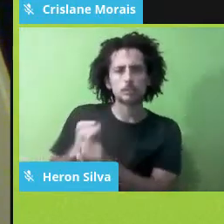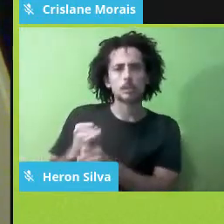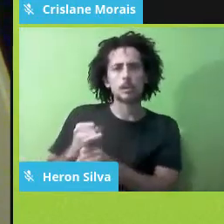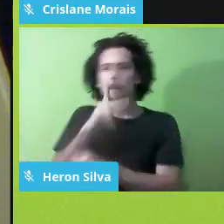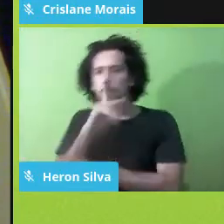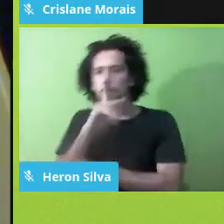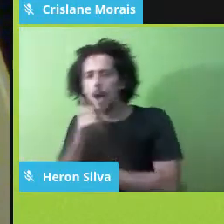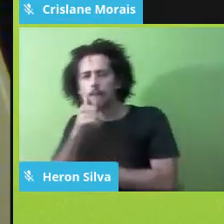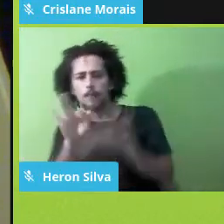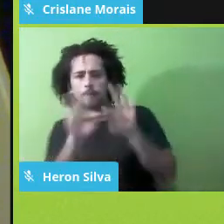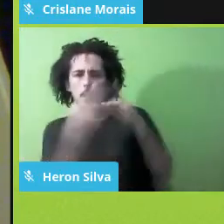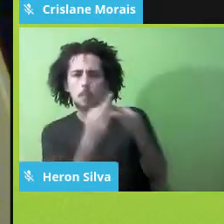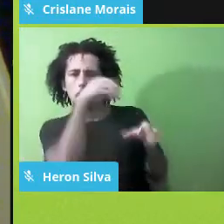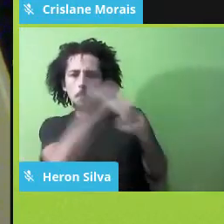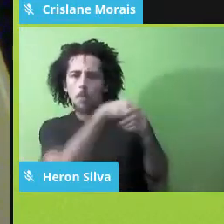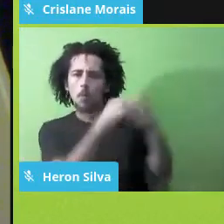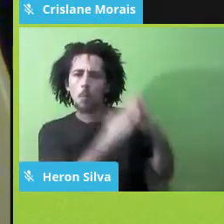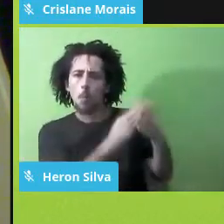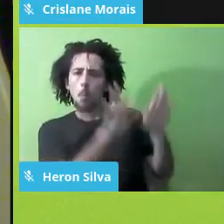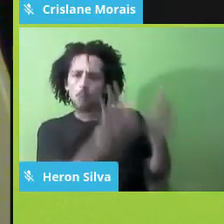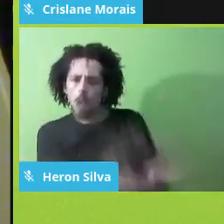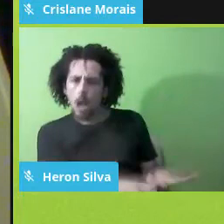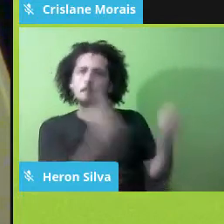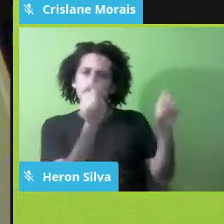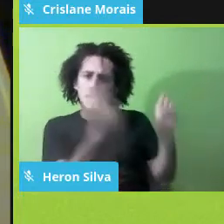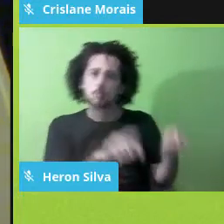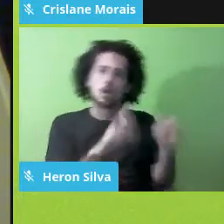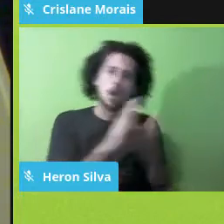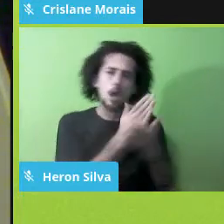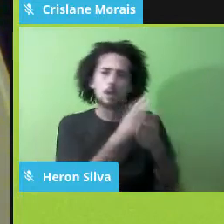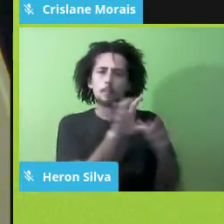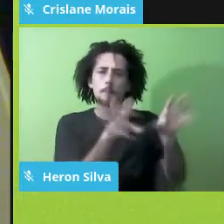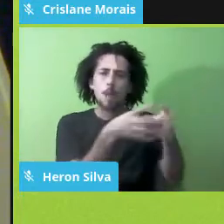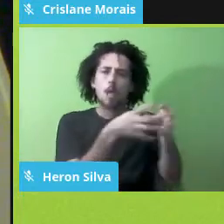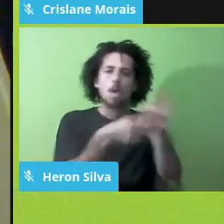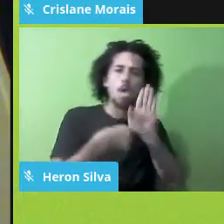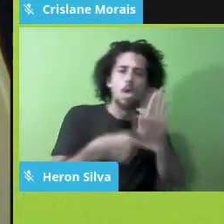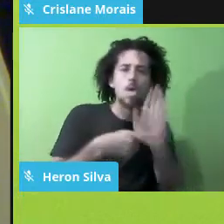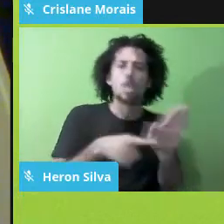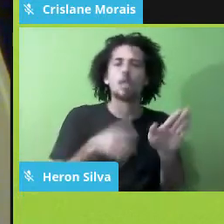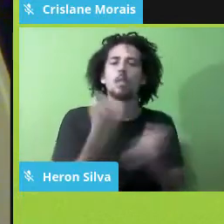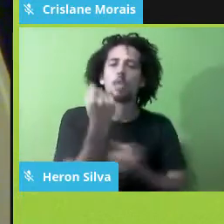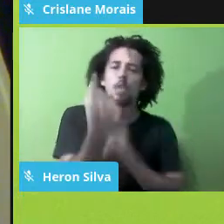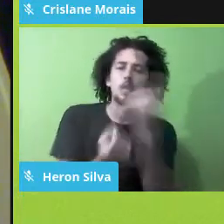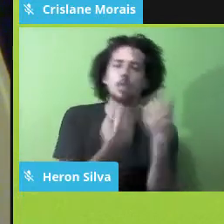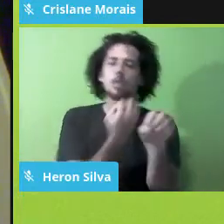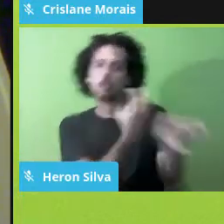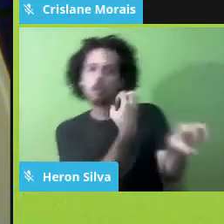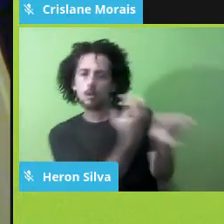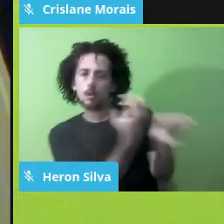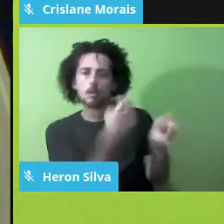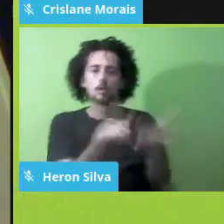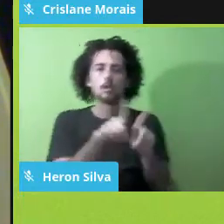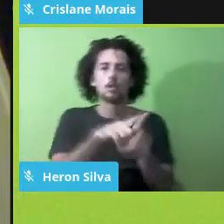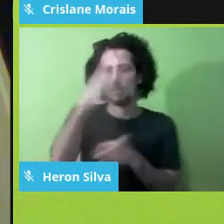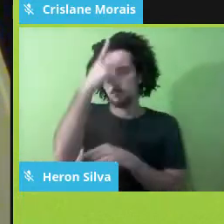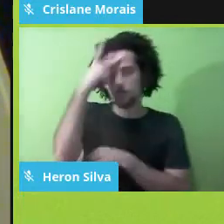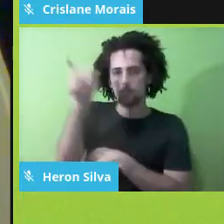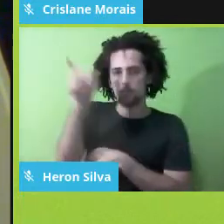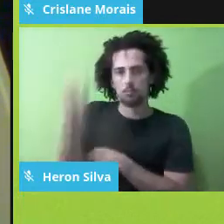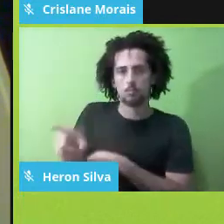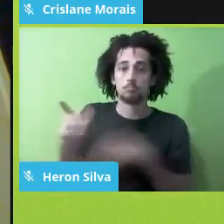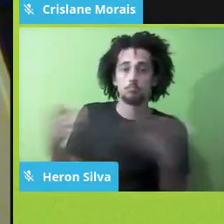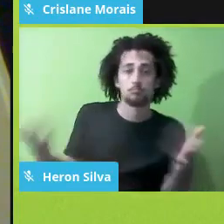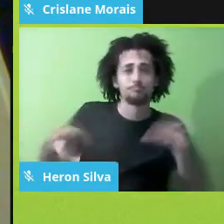casa e, de alguma maneira, contribuir no ensino remoto, aqueles que, enfim, que